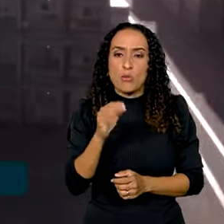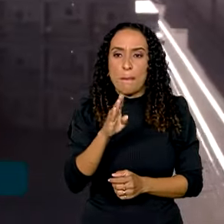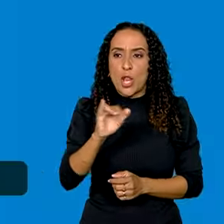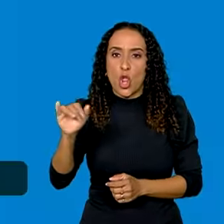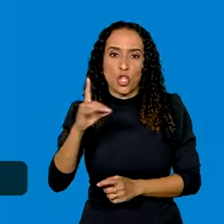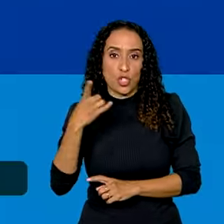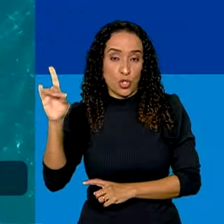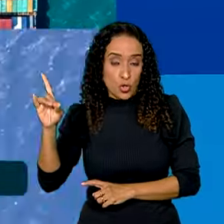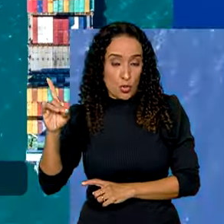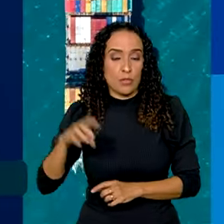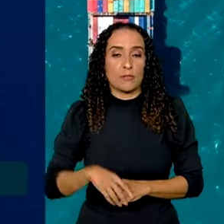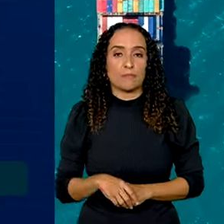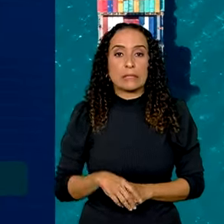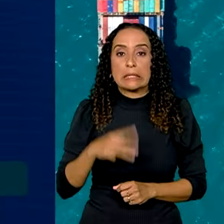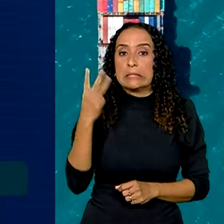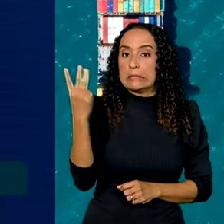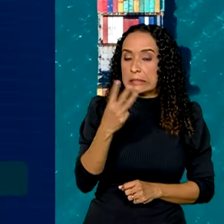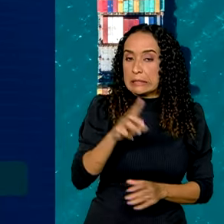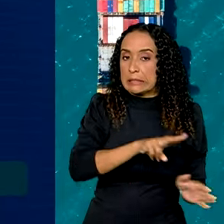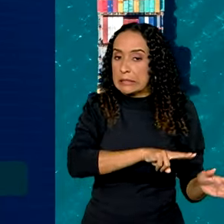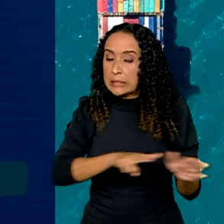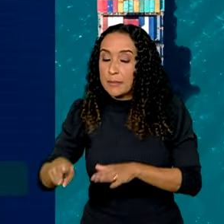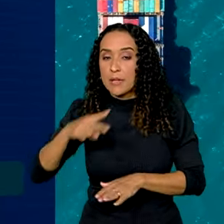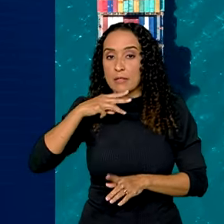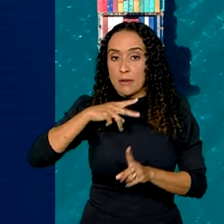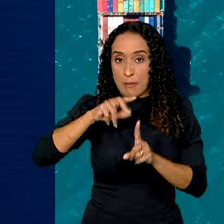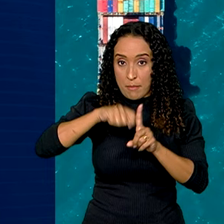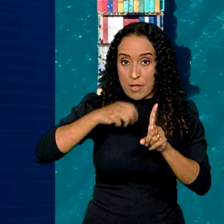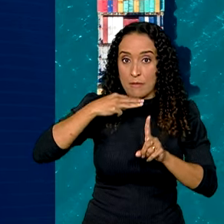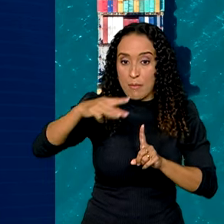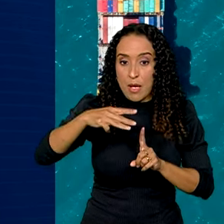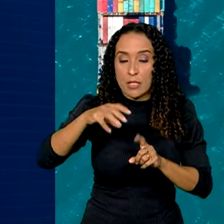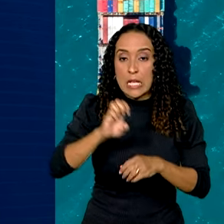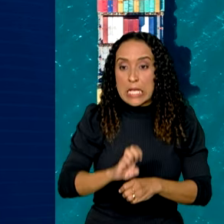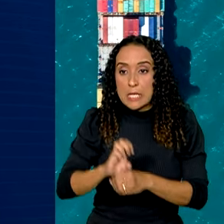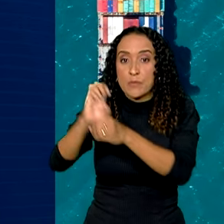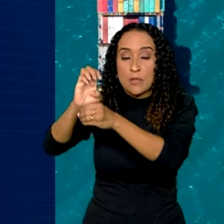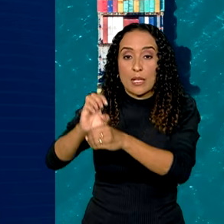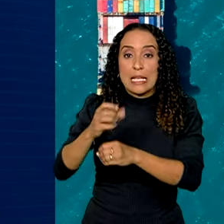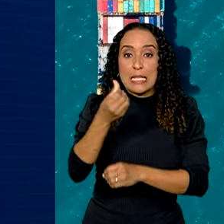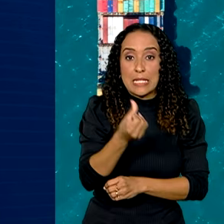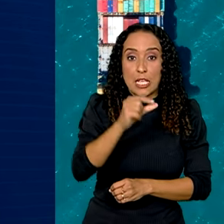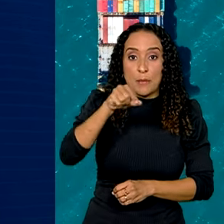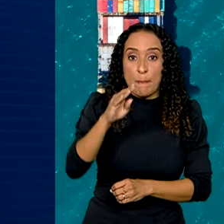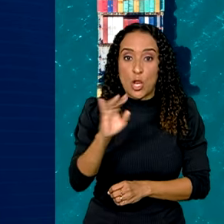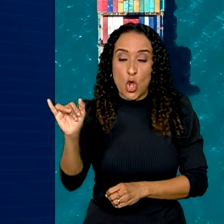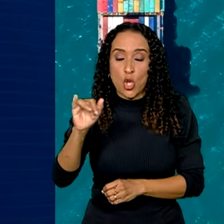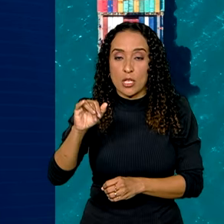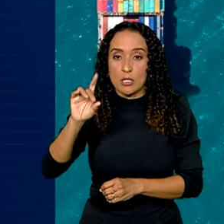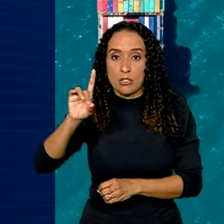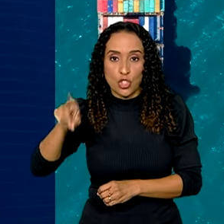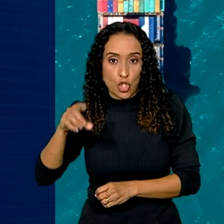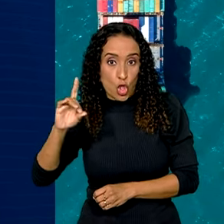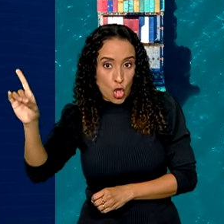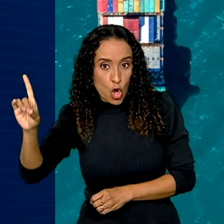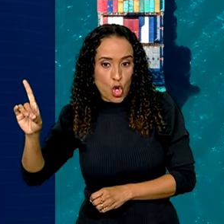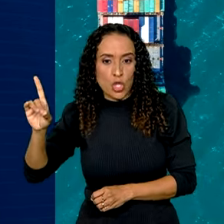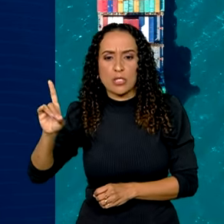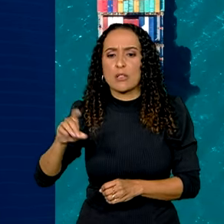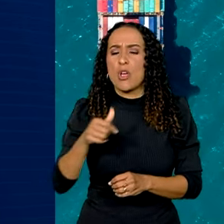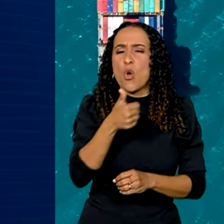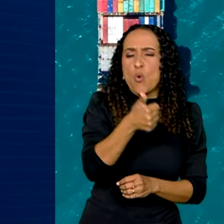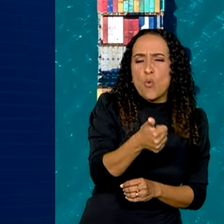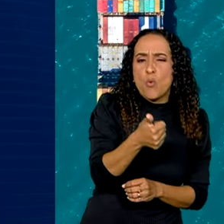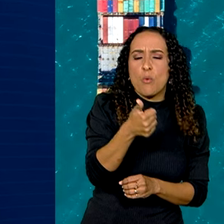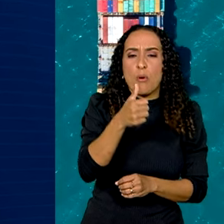de dólares. Na terceira semana de março, foram exportados 6 bilhões e meio de dólares, com superávit de 1